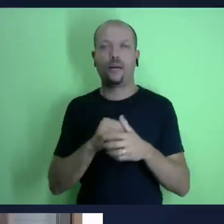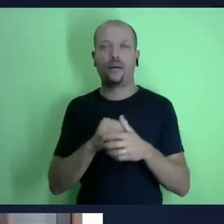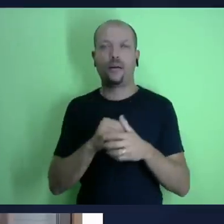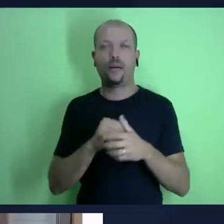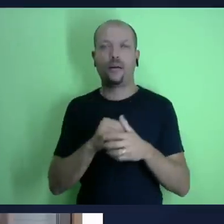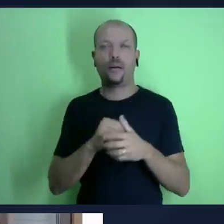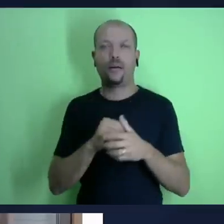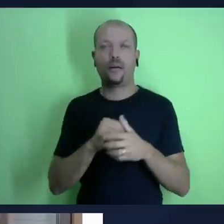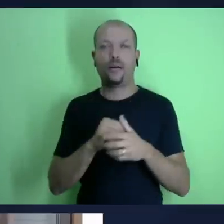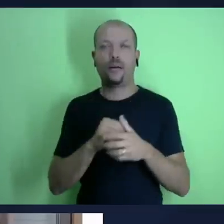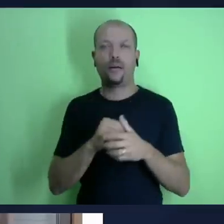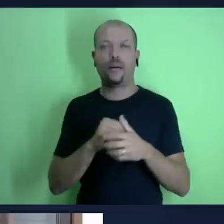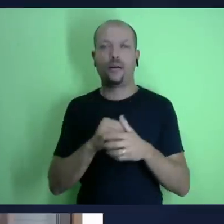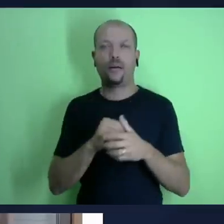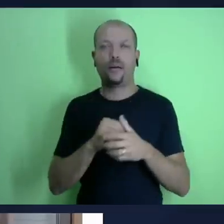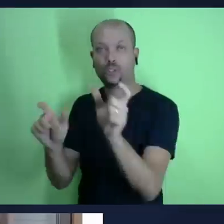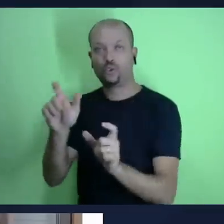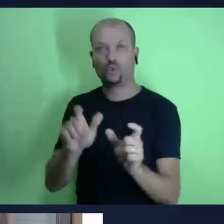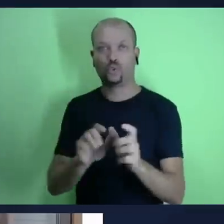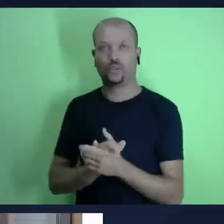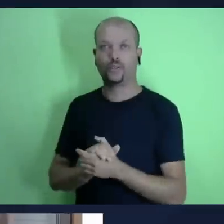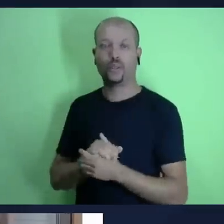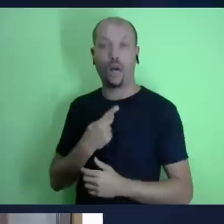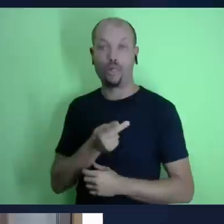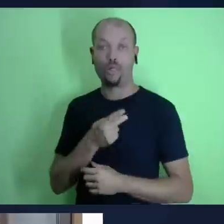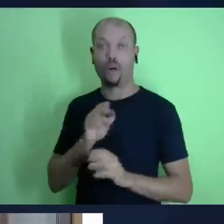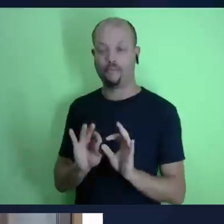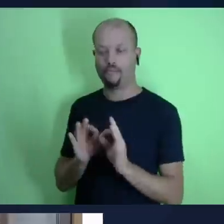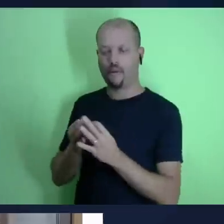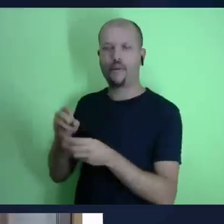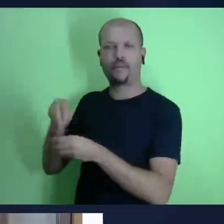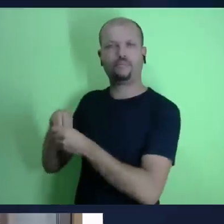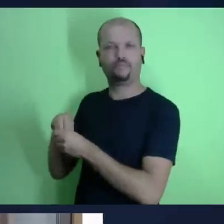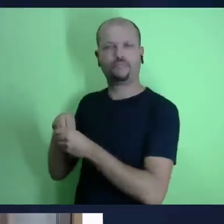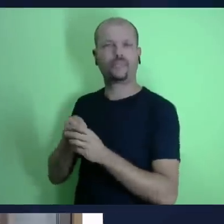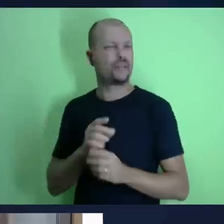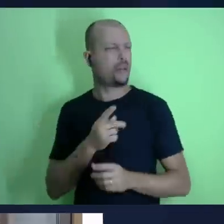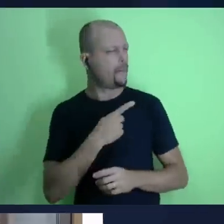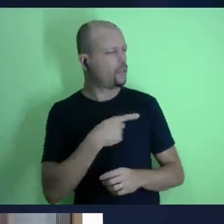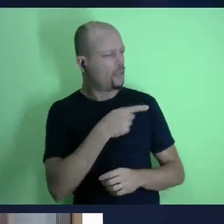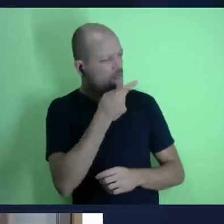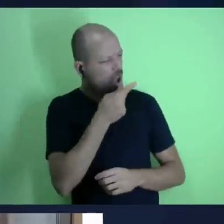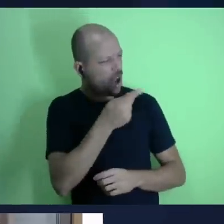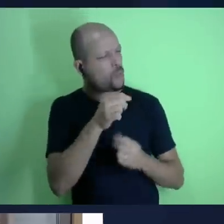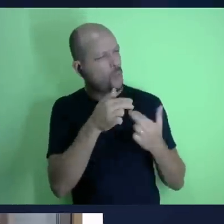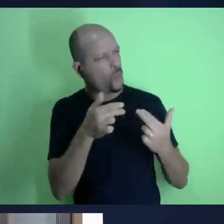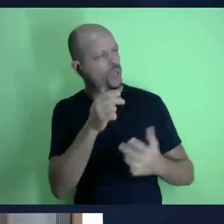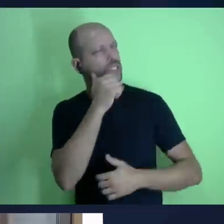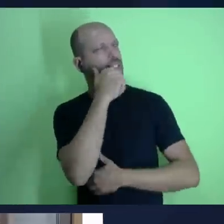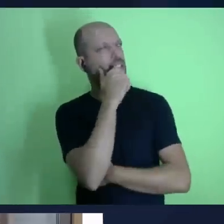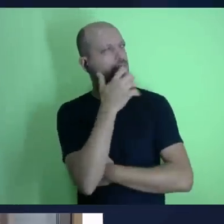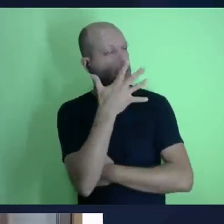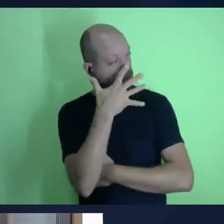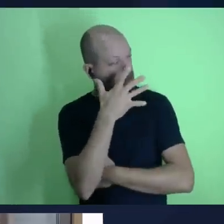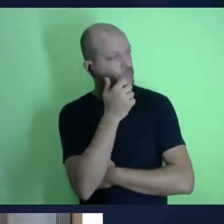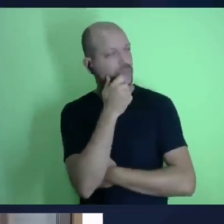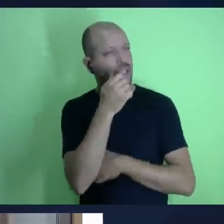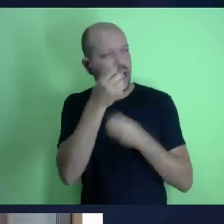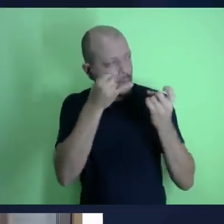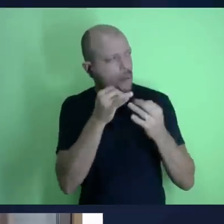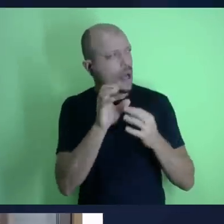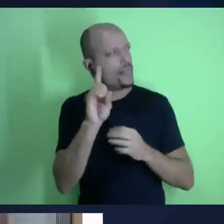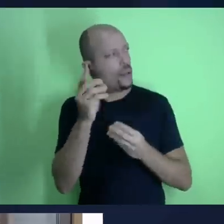recursos para ajudarmos também outros agora dentro de tudo que deus nos dá e a lição de terça vem